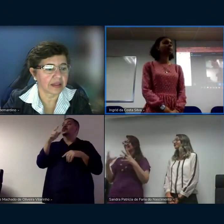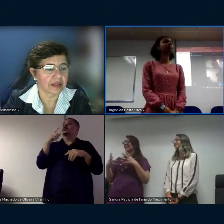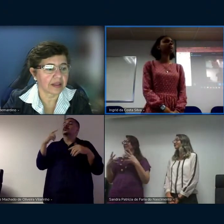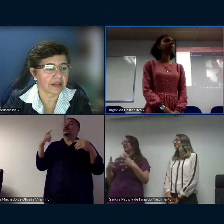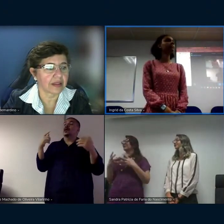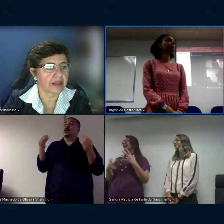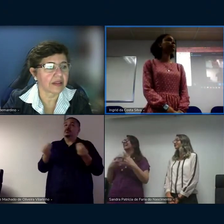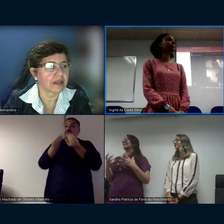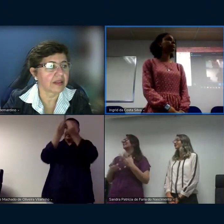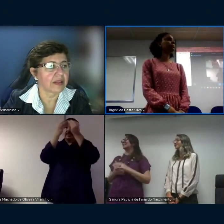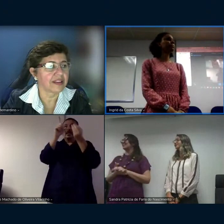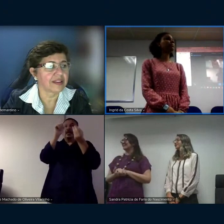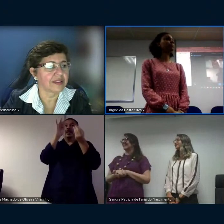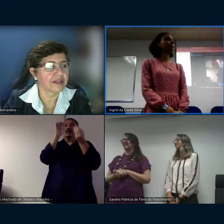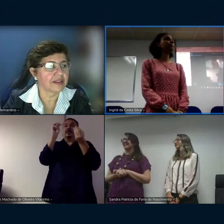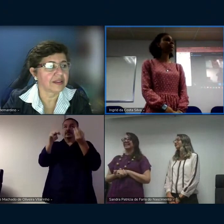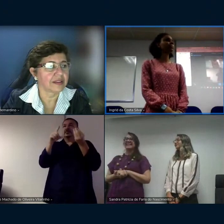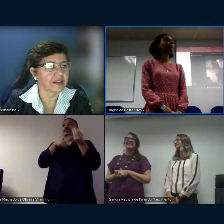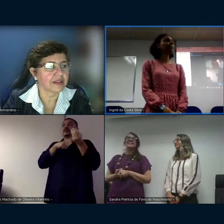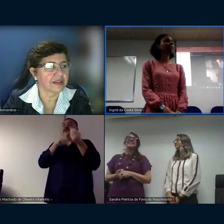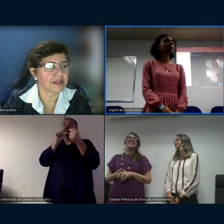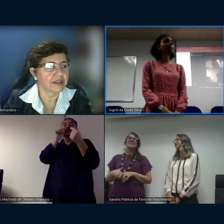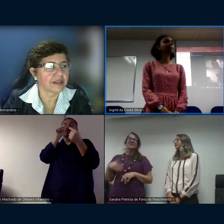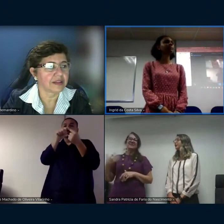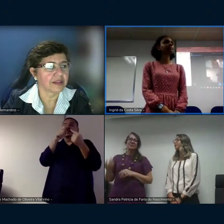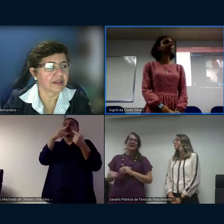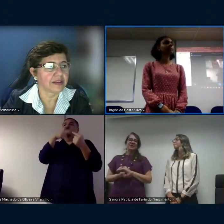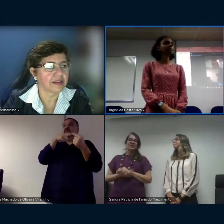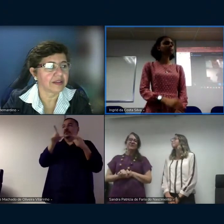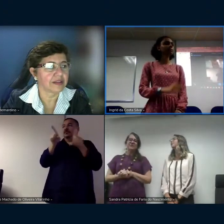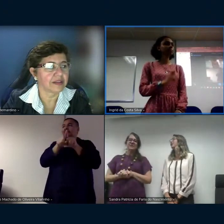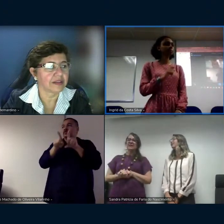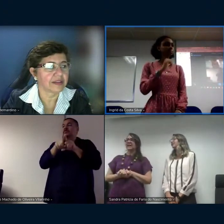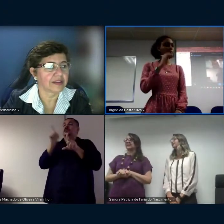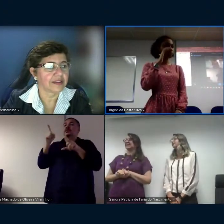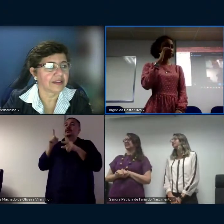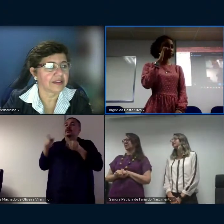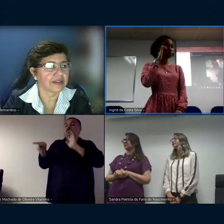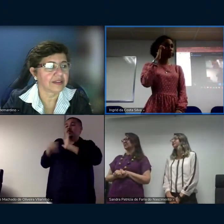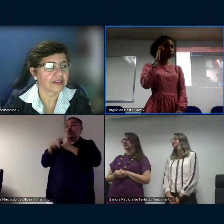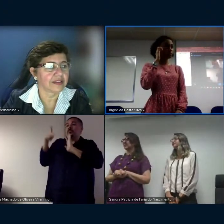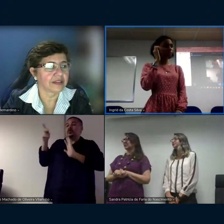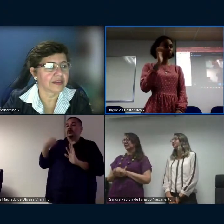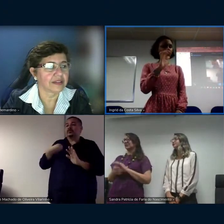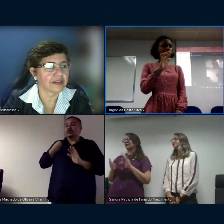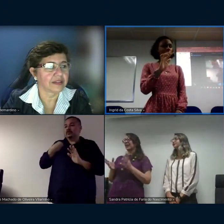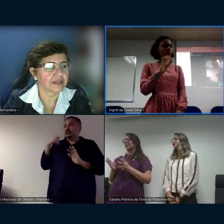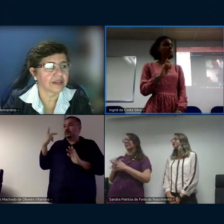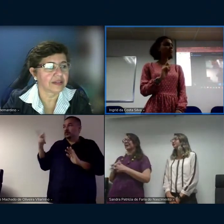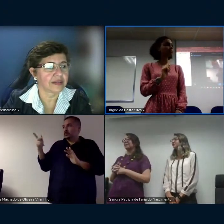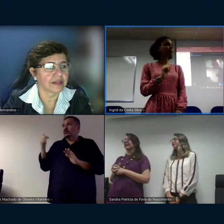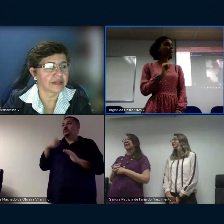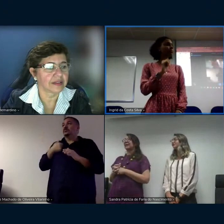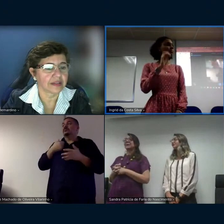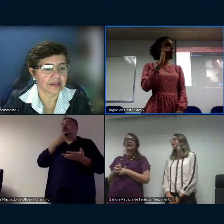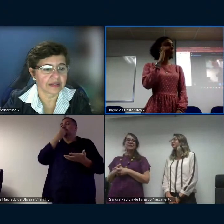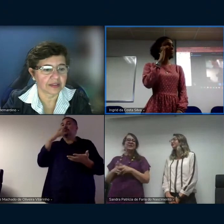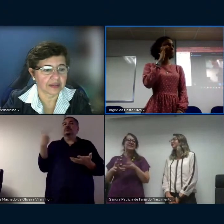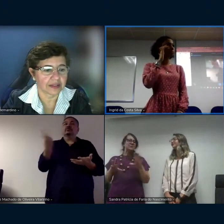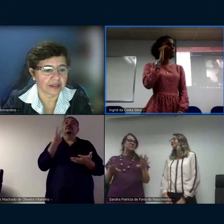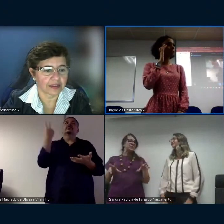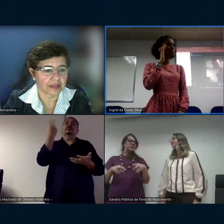então assim já tem um algo da língua o tempo inteiro né isso faz parte da vida dela isso é muito interessante acho que vale a pena